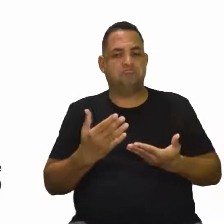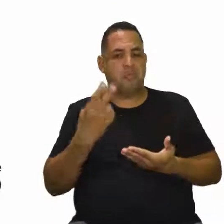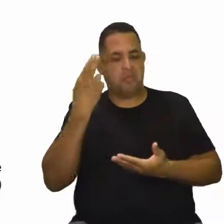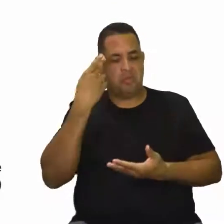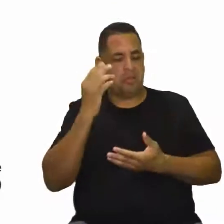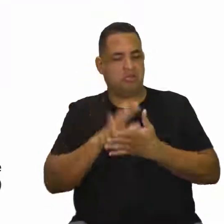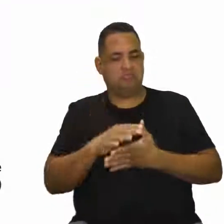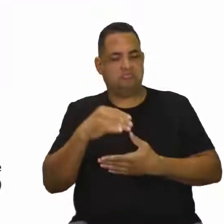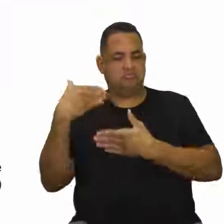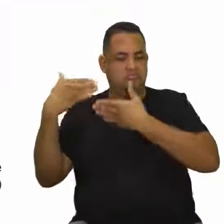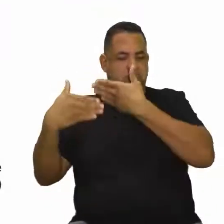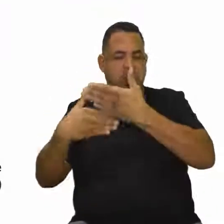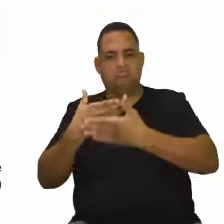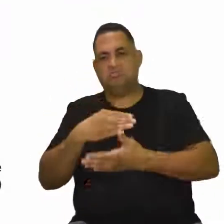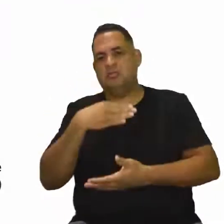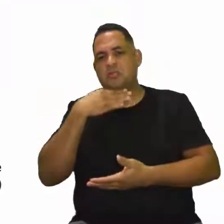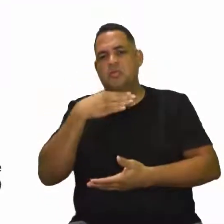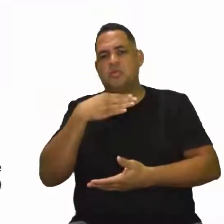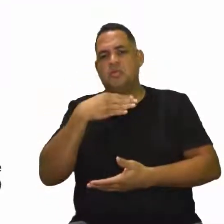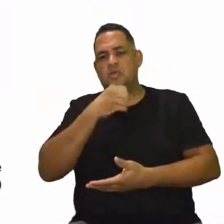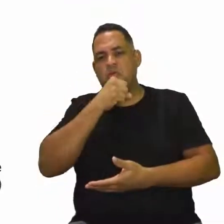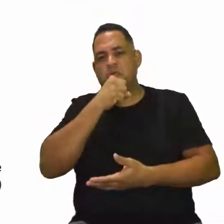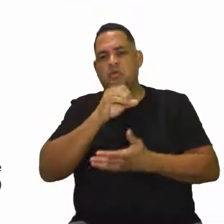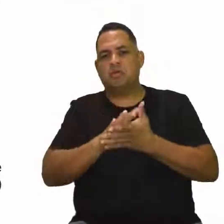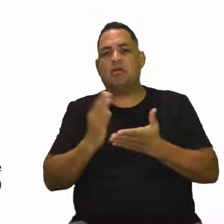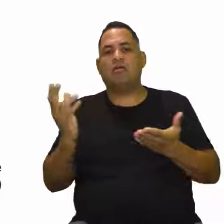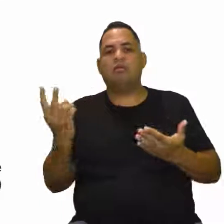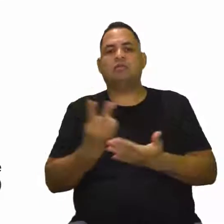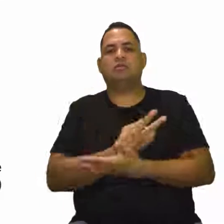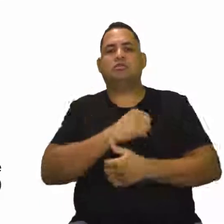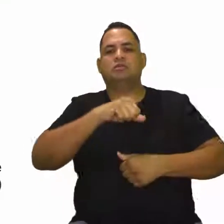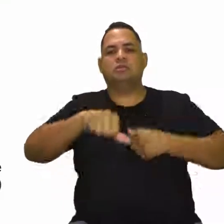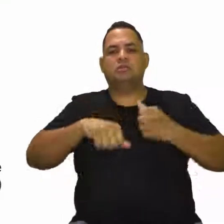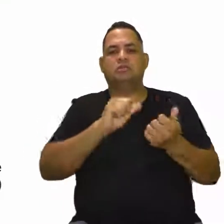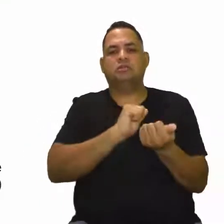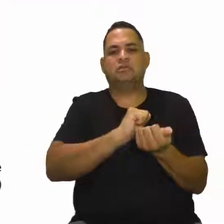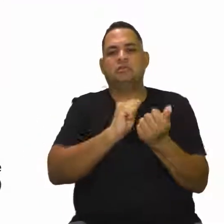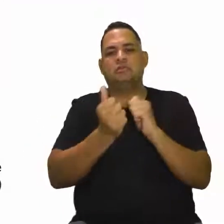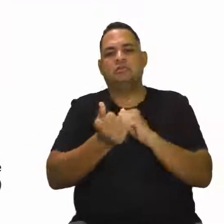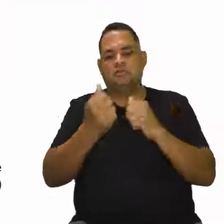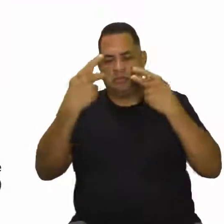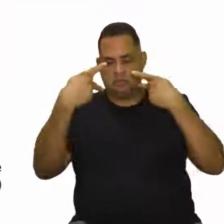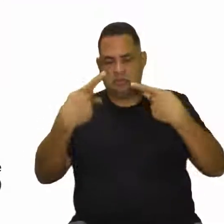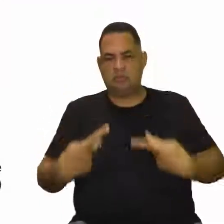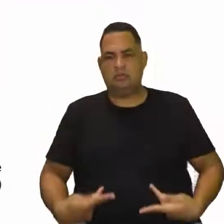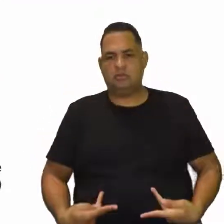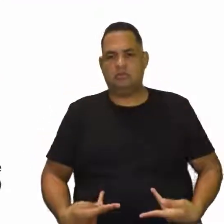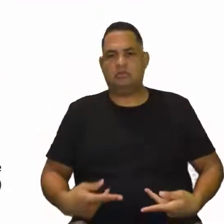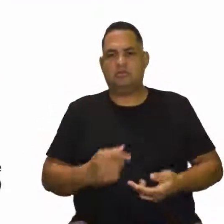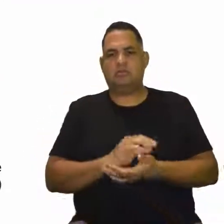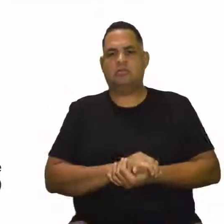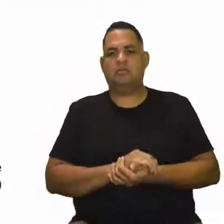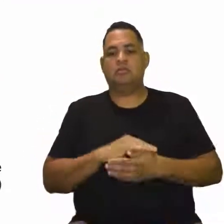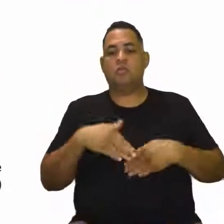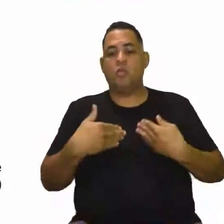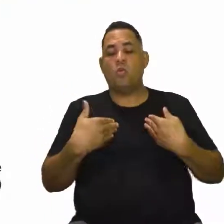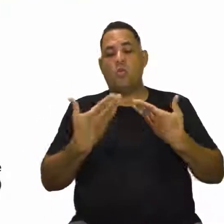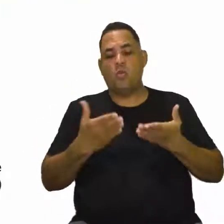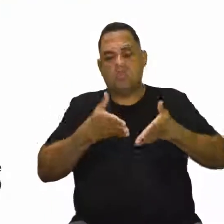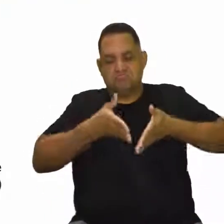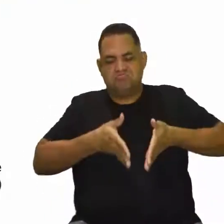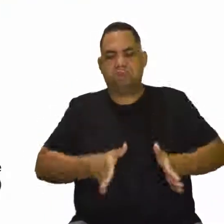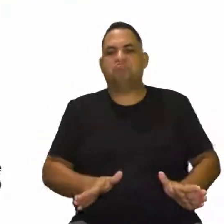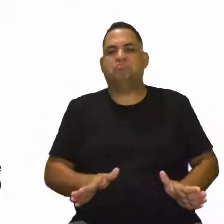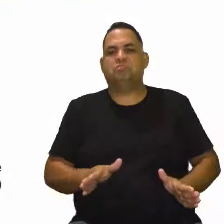Nesse processo natural, acontece aí alterações e adaptações do ser humano, tá? Desde que nós